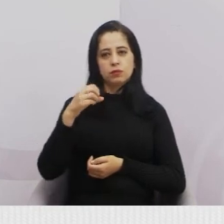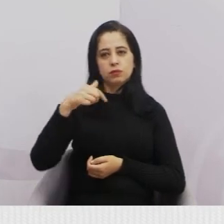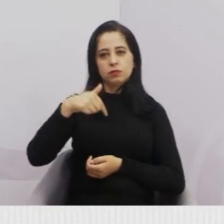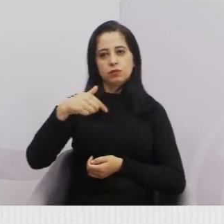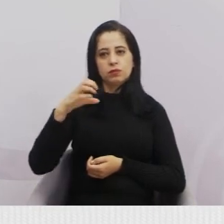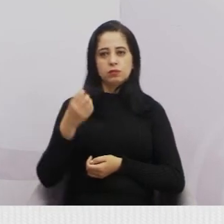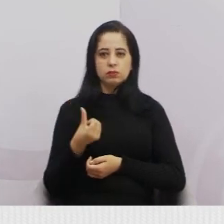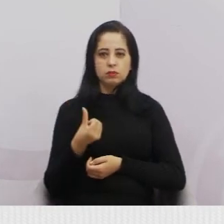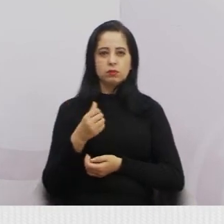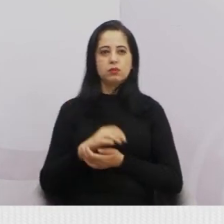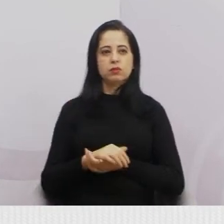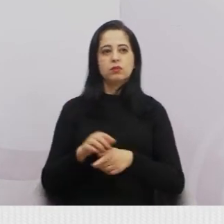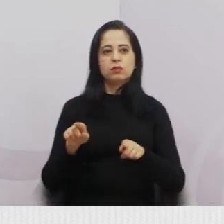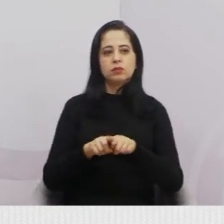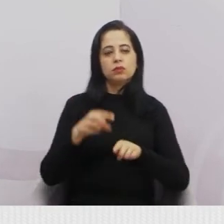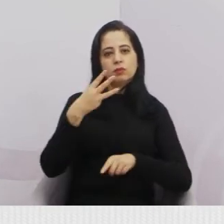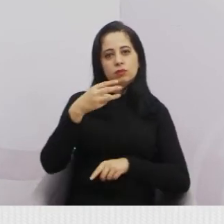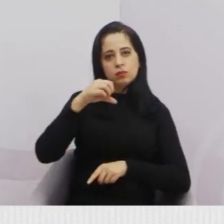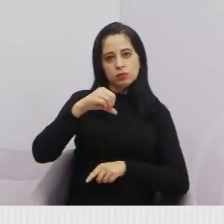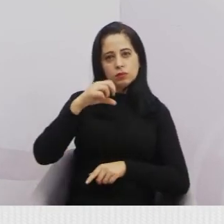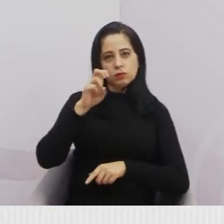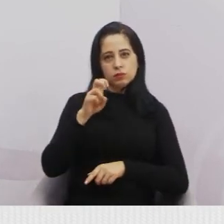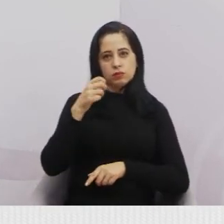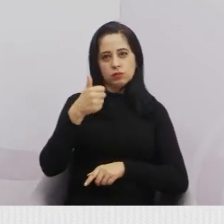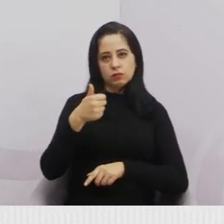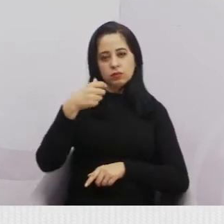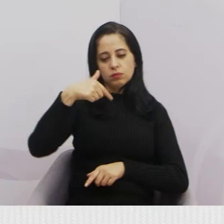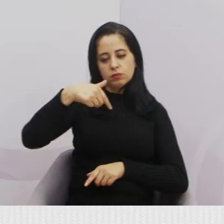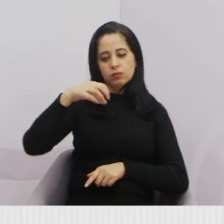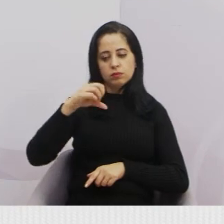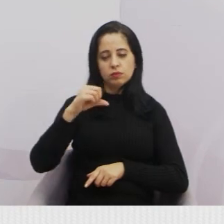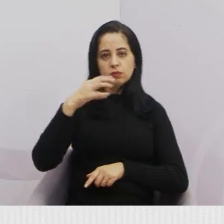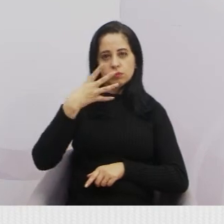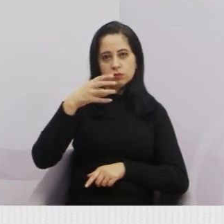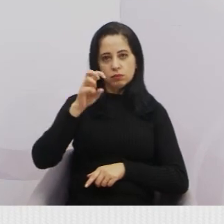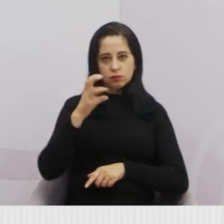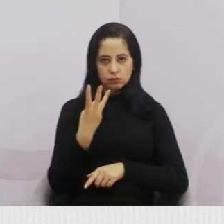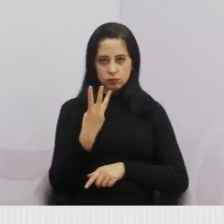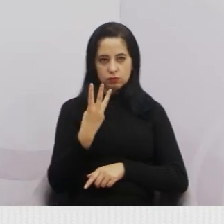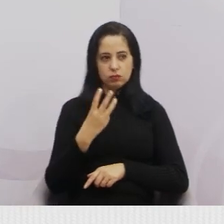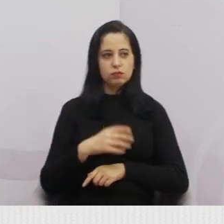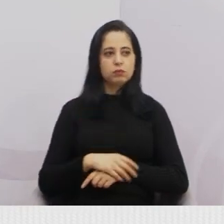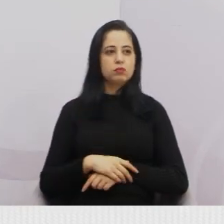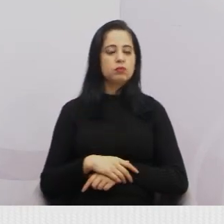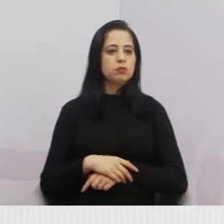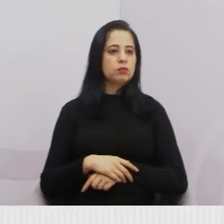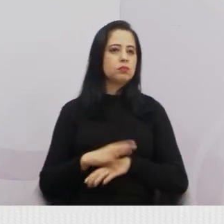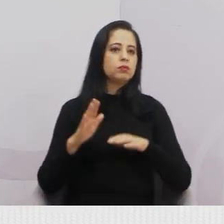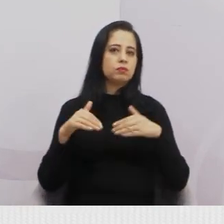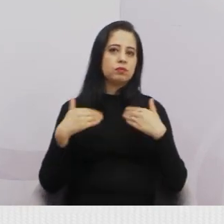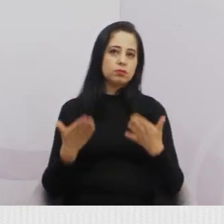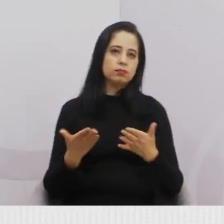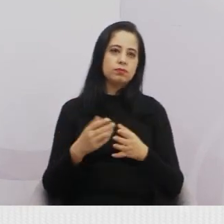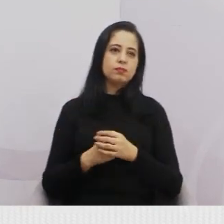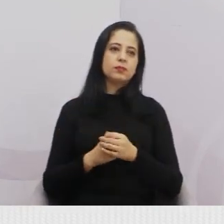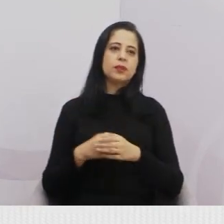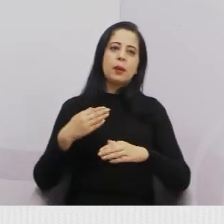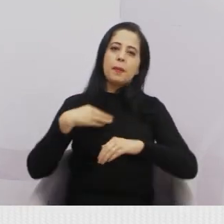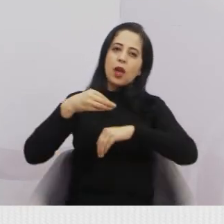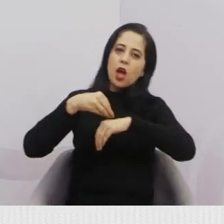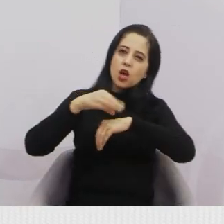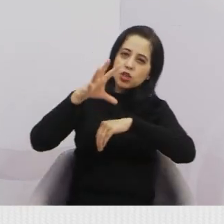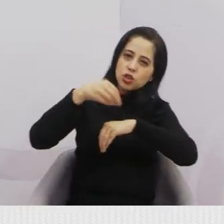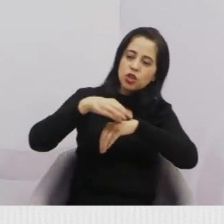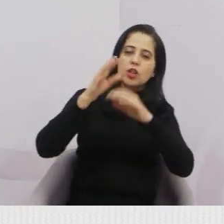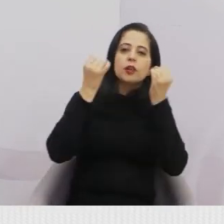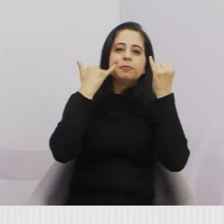e também pelo 3951-7943, no caso. Então, fica aqui essa informação